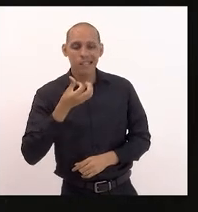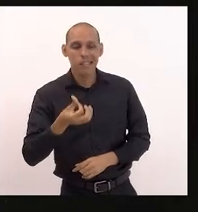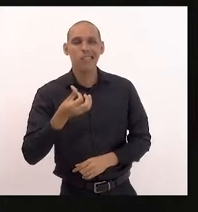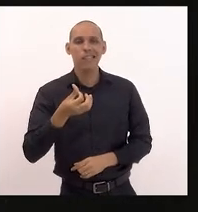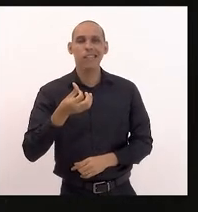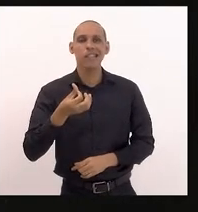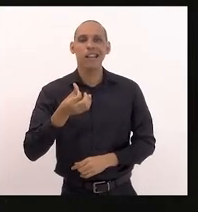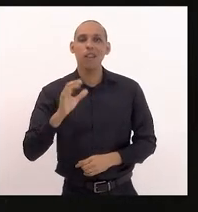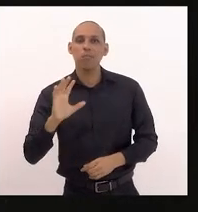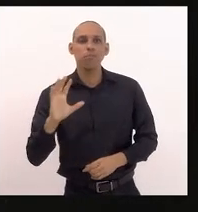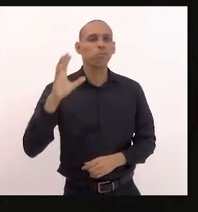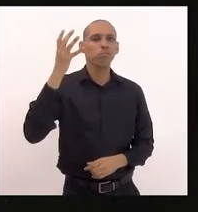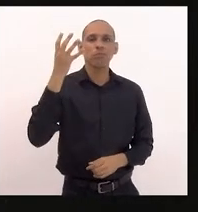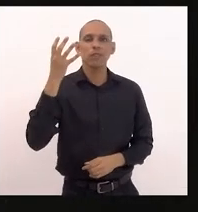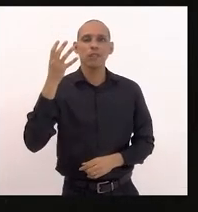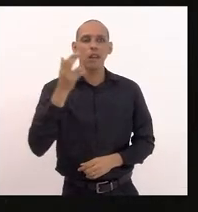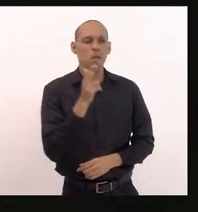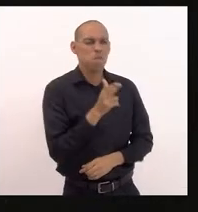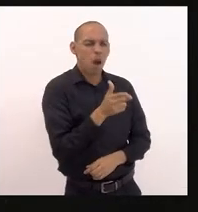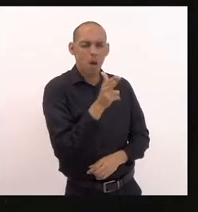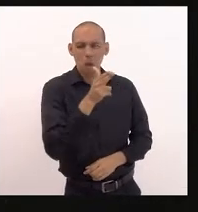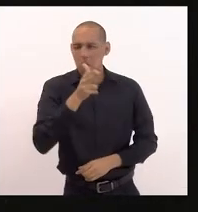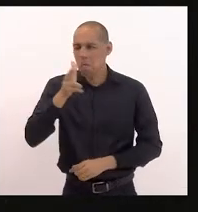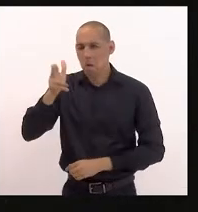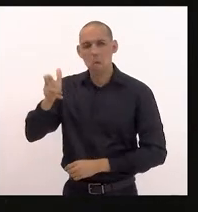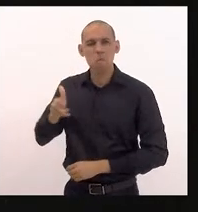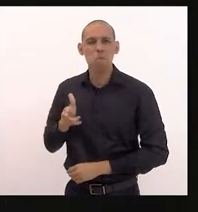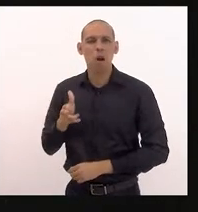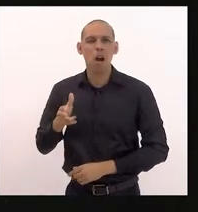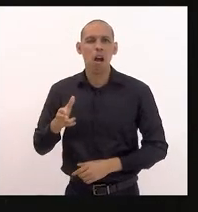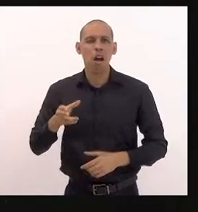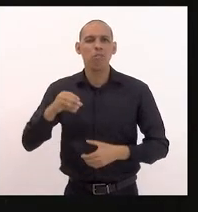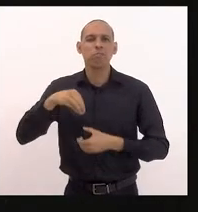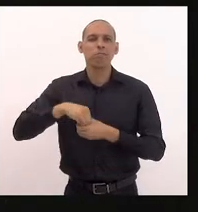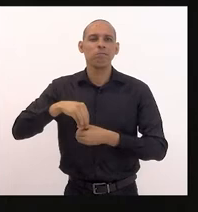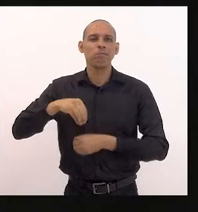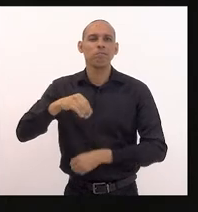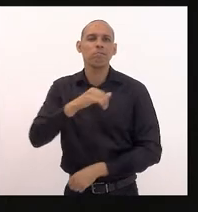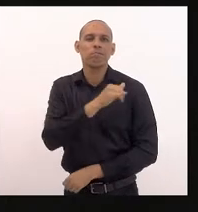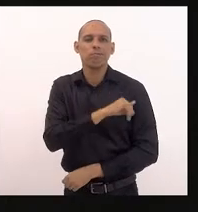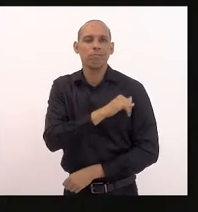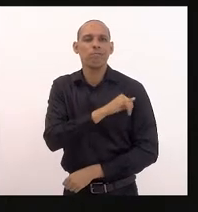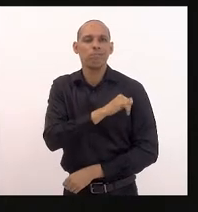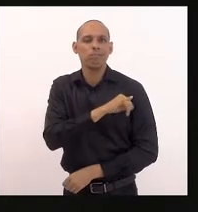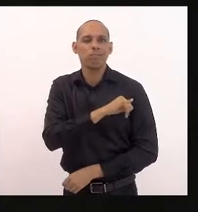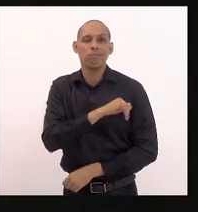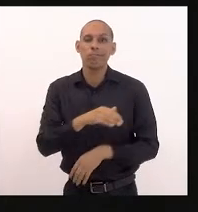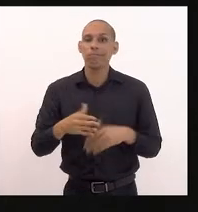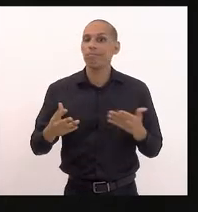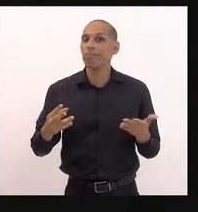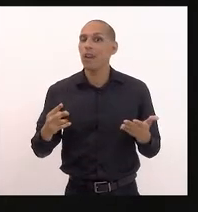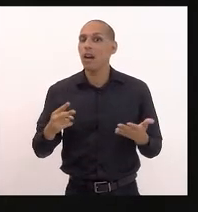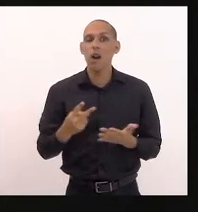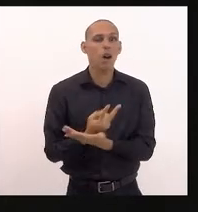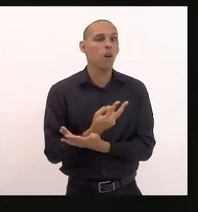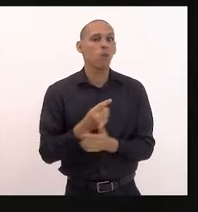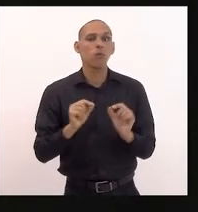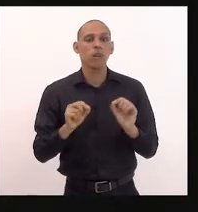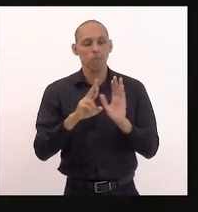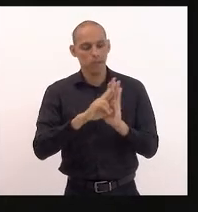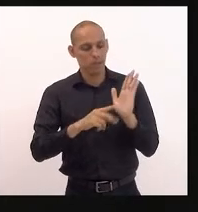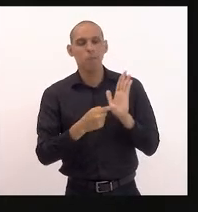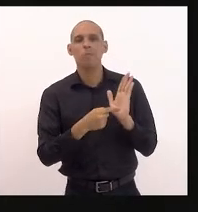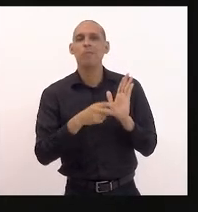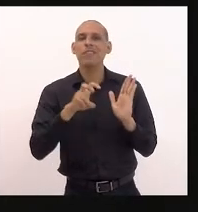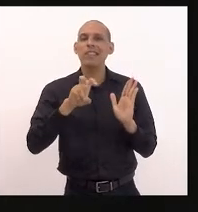envolvendo armas de fogo na cidade do Rio de Janeiro o resultado disso foi um número